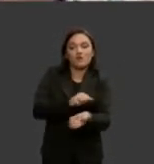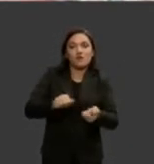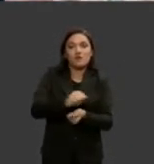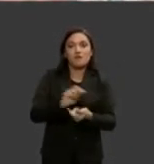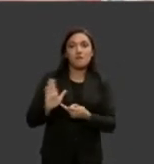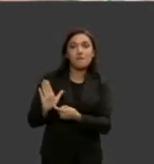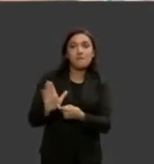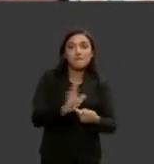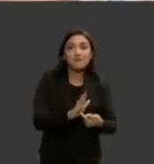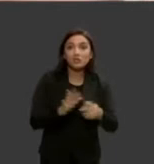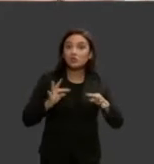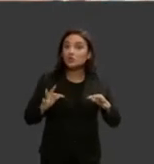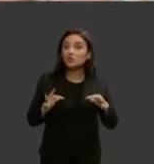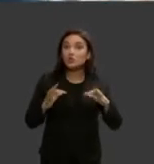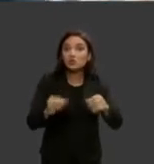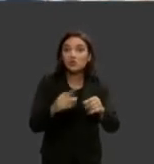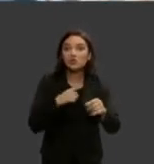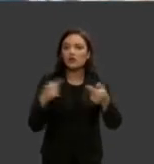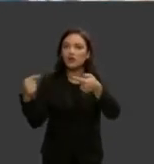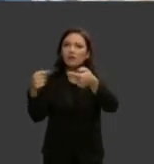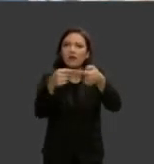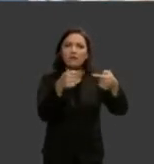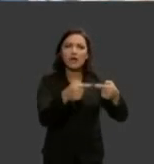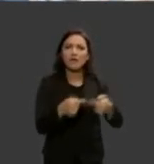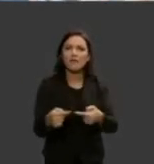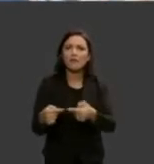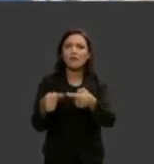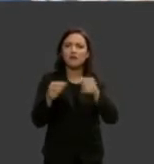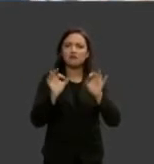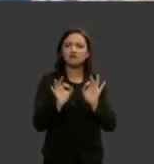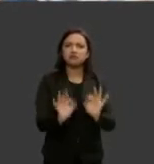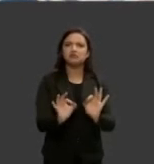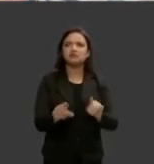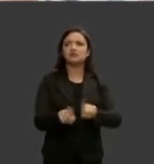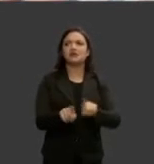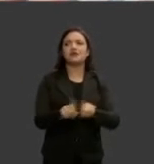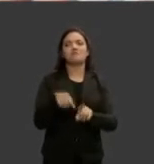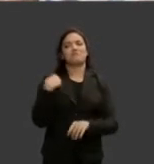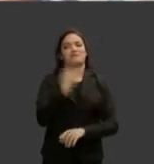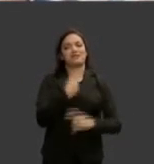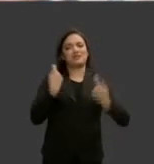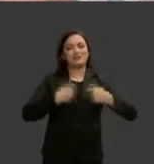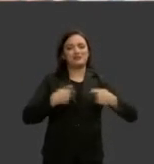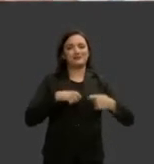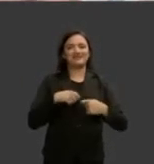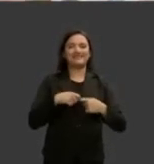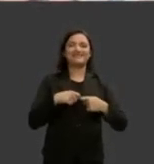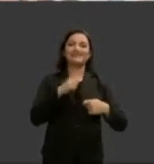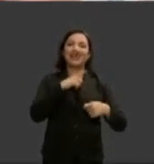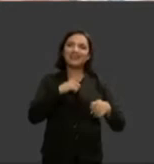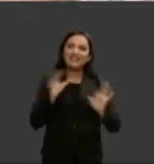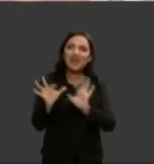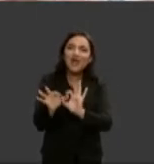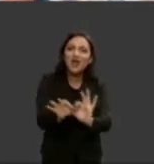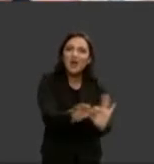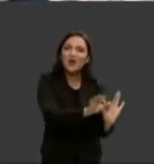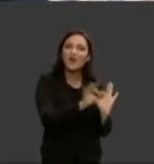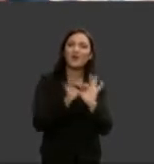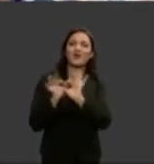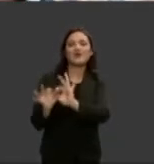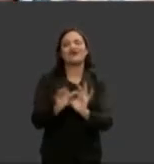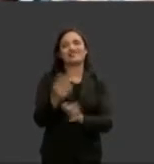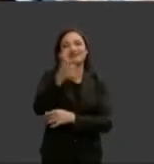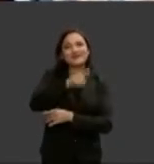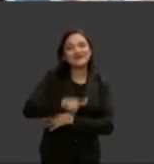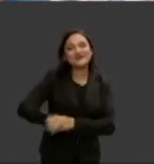tudo está conectado e que assim também precisamos estar todos nós conectados mais uma vez